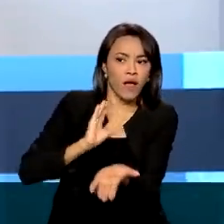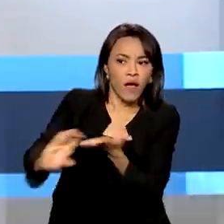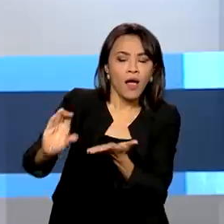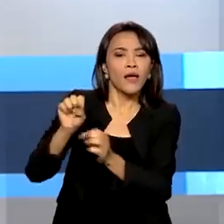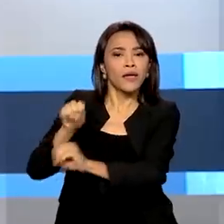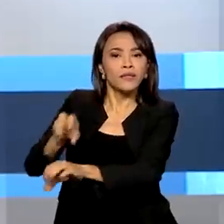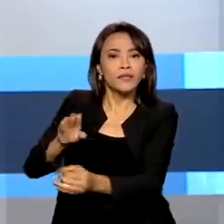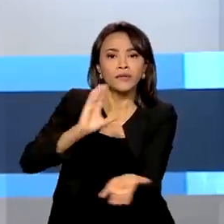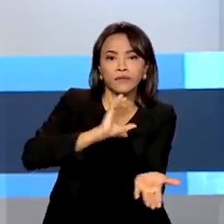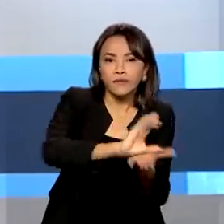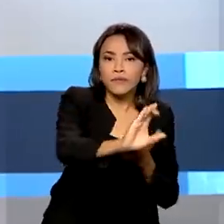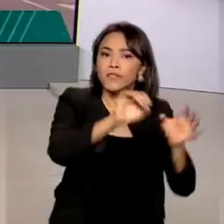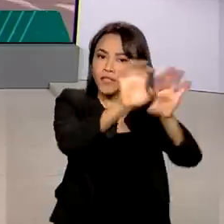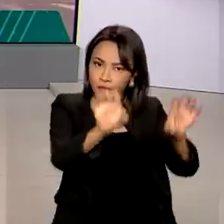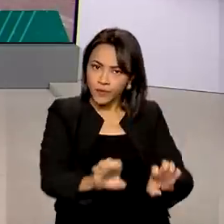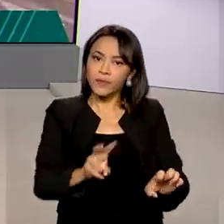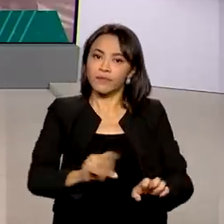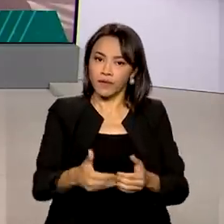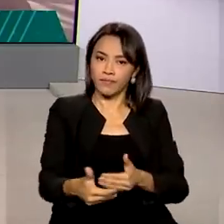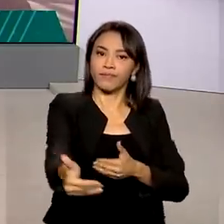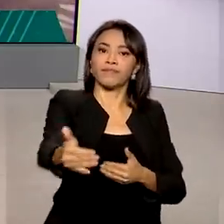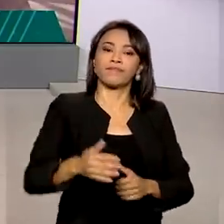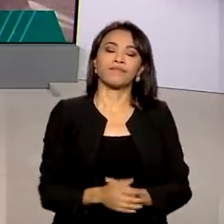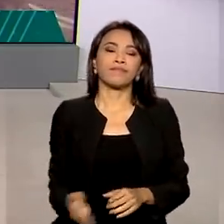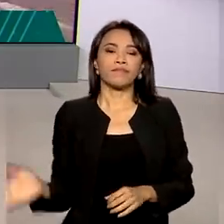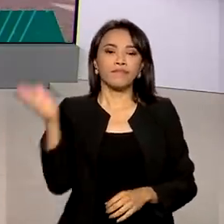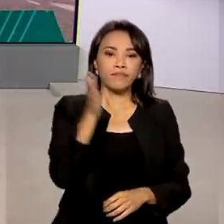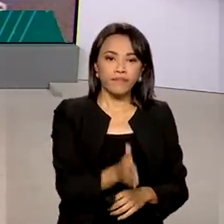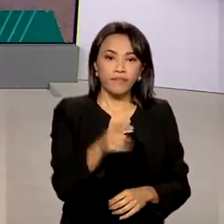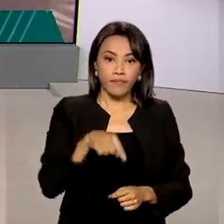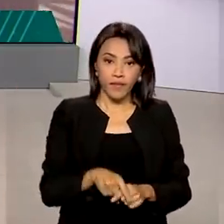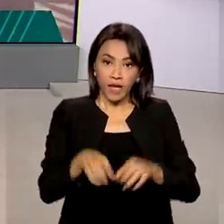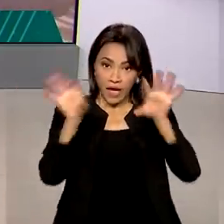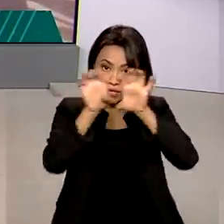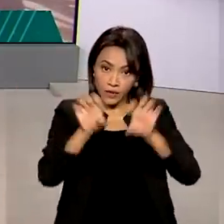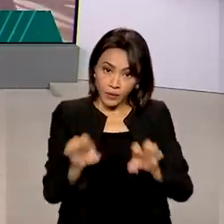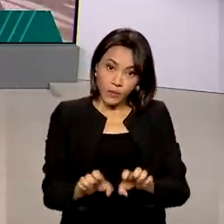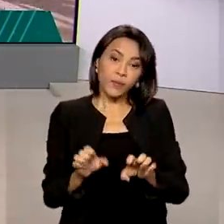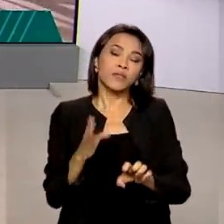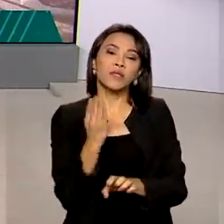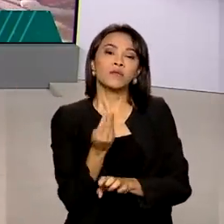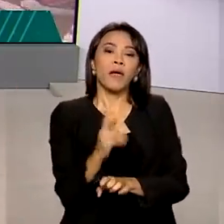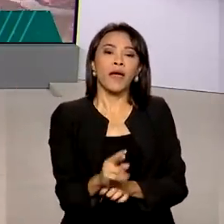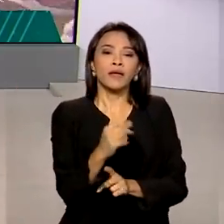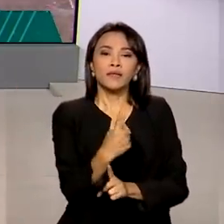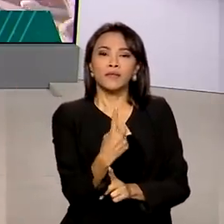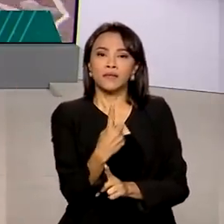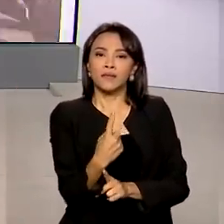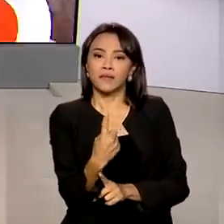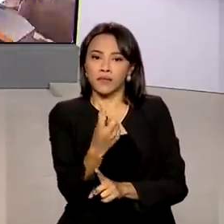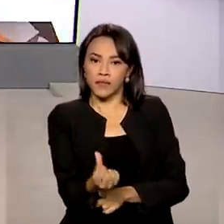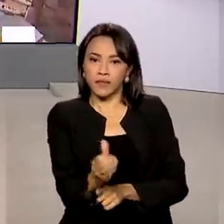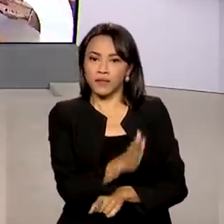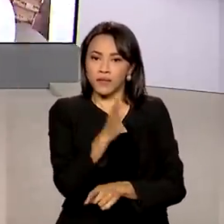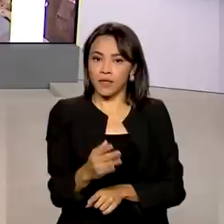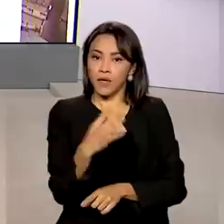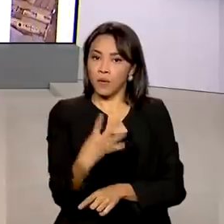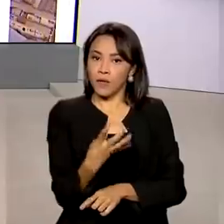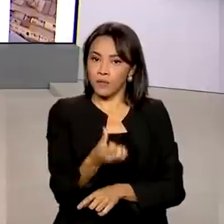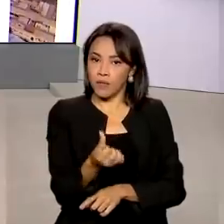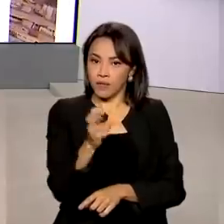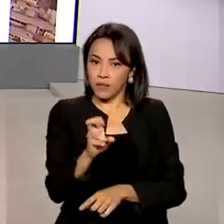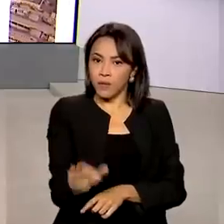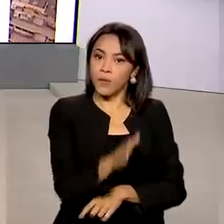e obras de infraestrutura. O sistema rodoviário das BR-116, 465 e 493,